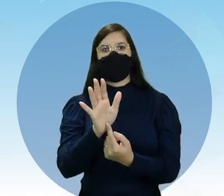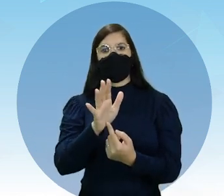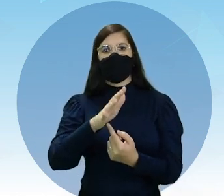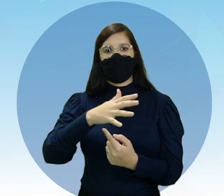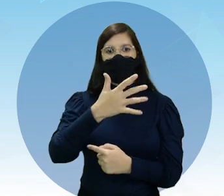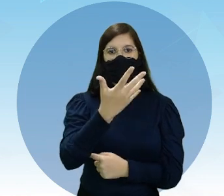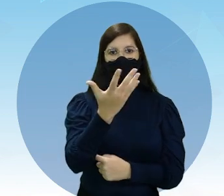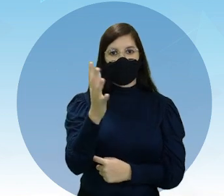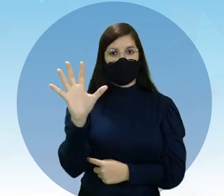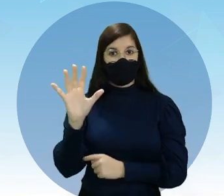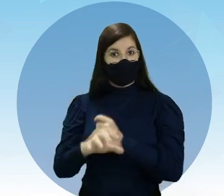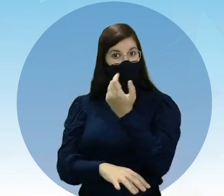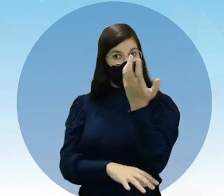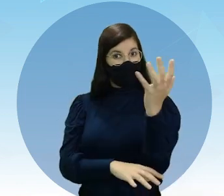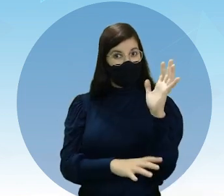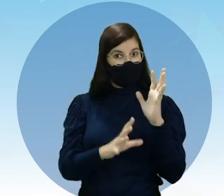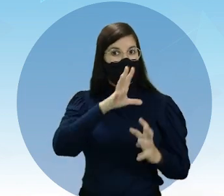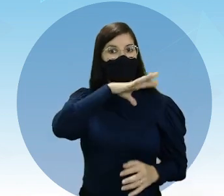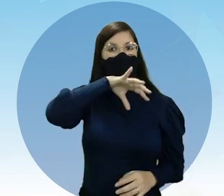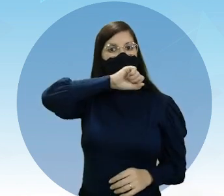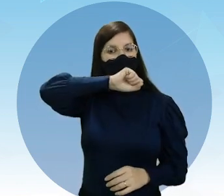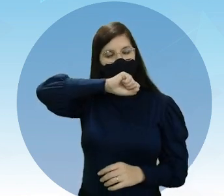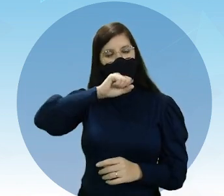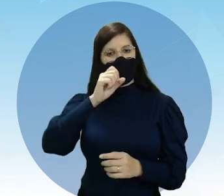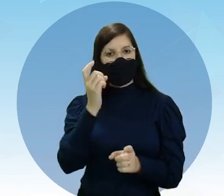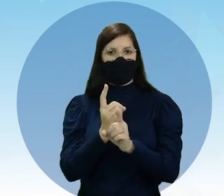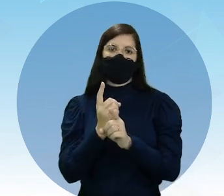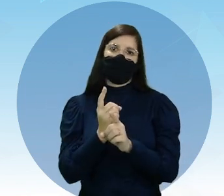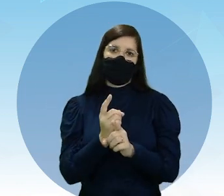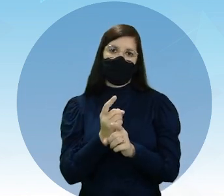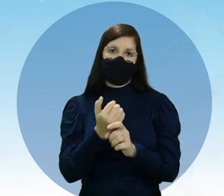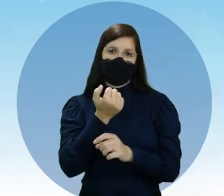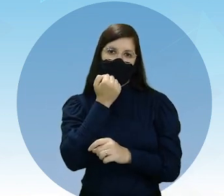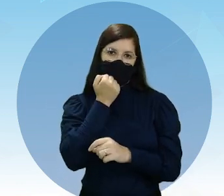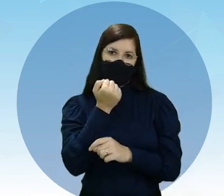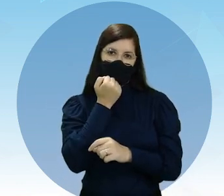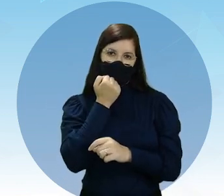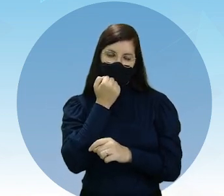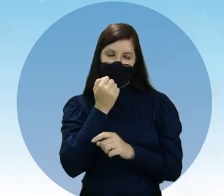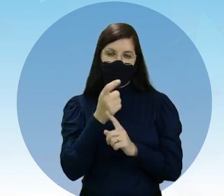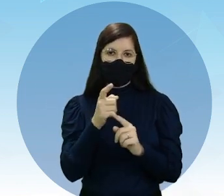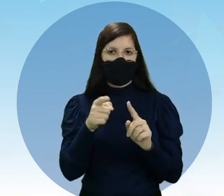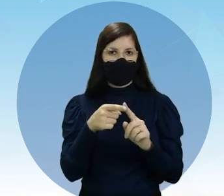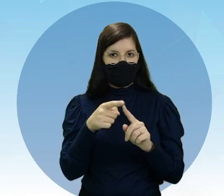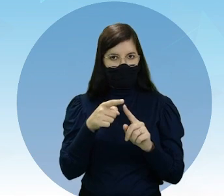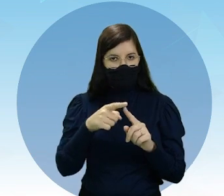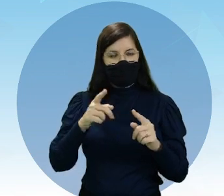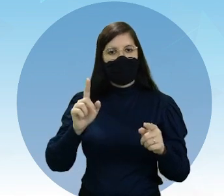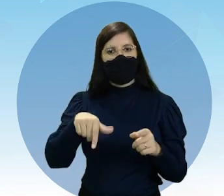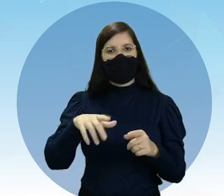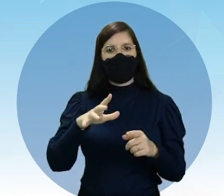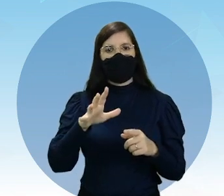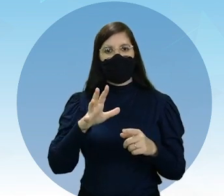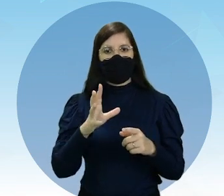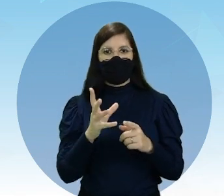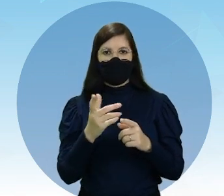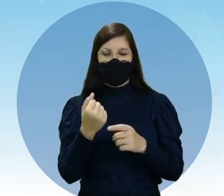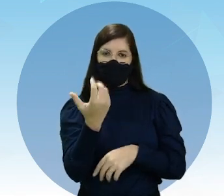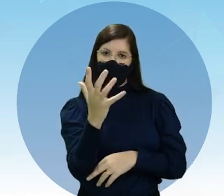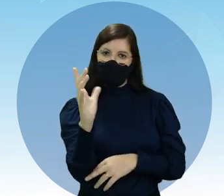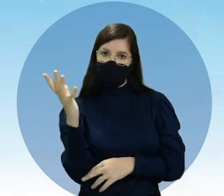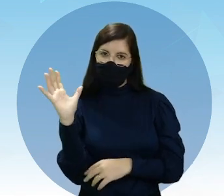fóssil, de Glosipteres, que, na realidade, é uma espécie de Gminosperma